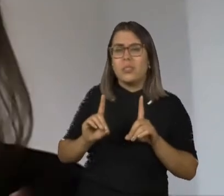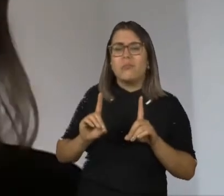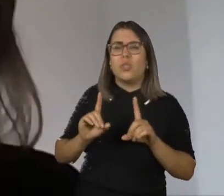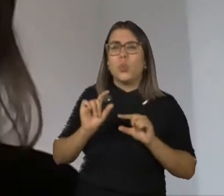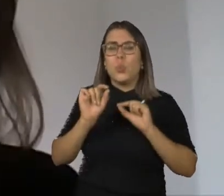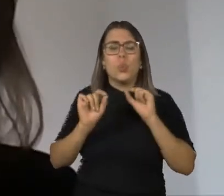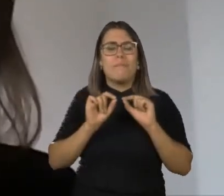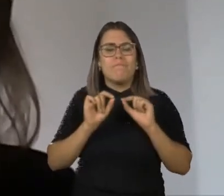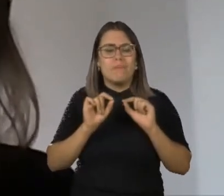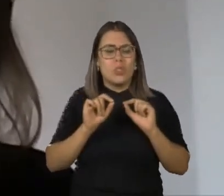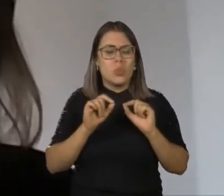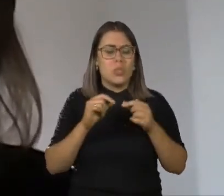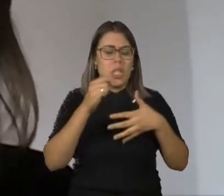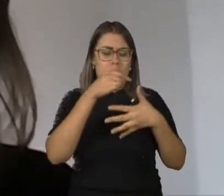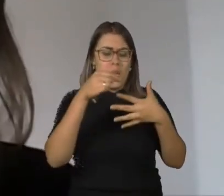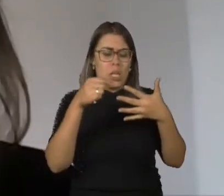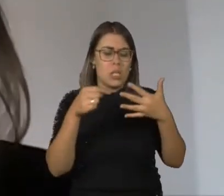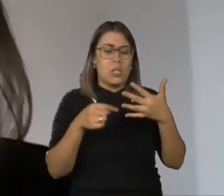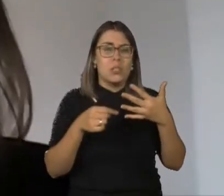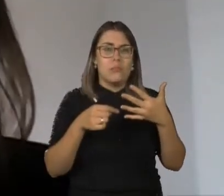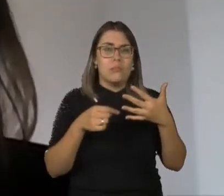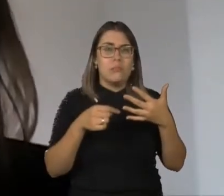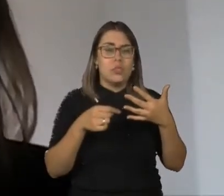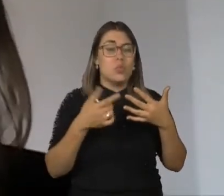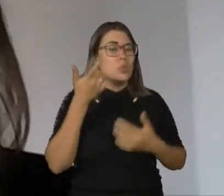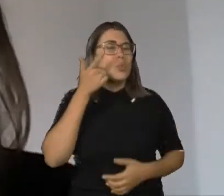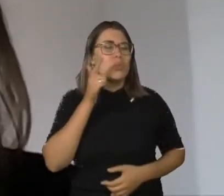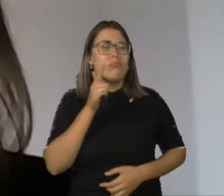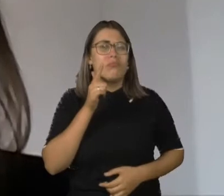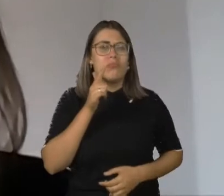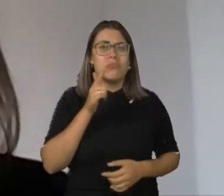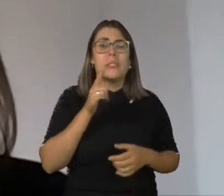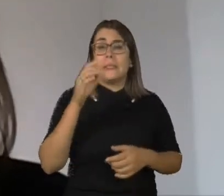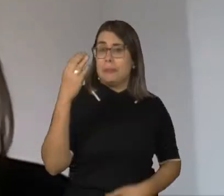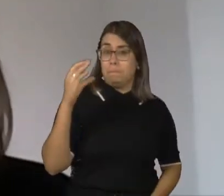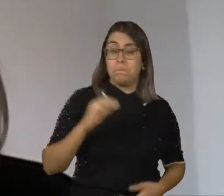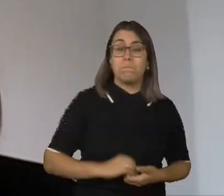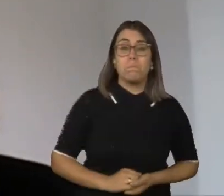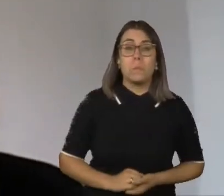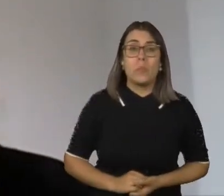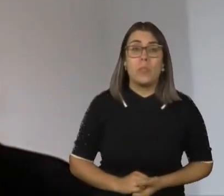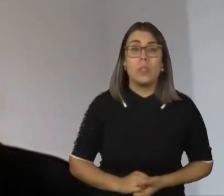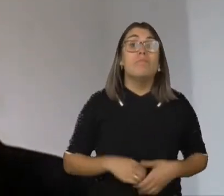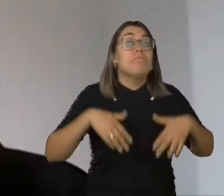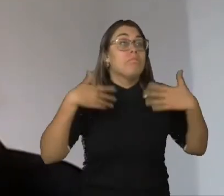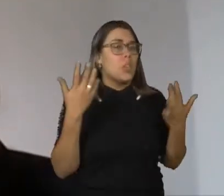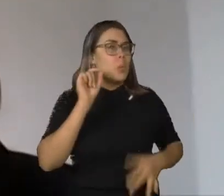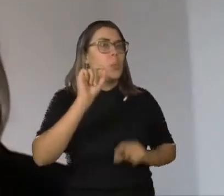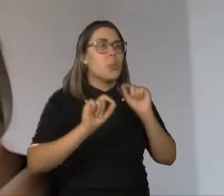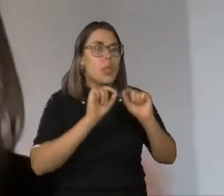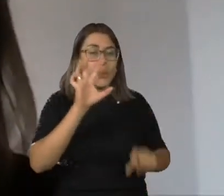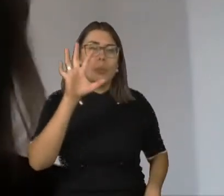diagnóstica na qual nós enquadramos a síndrome de Down. ou seja, vamos